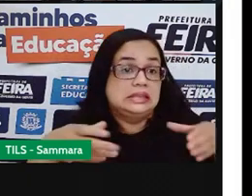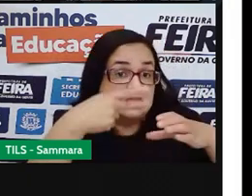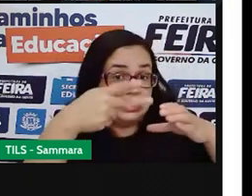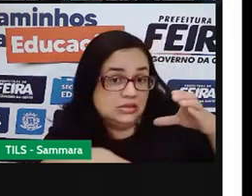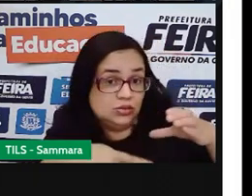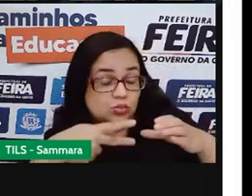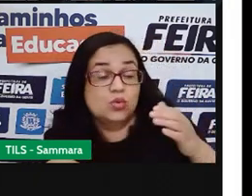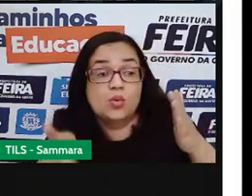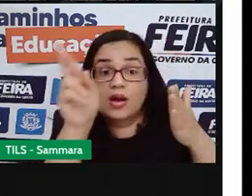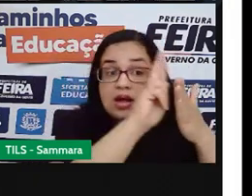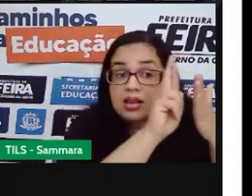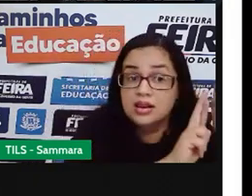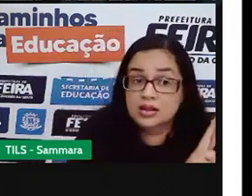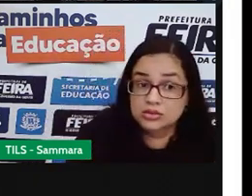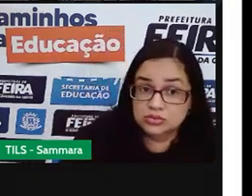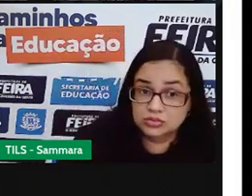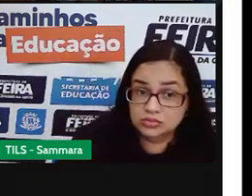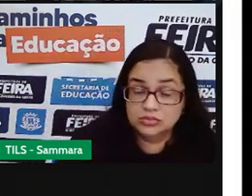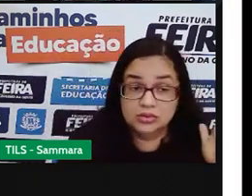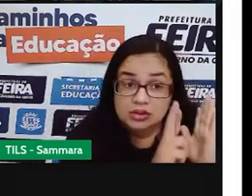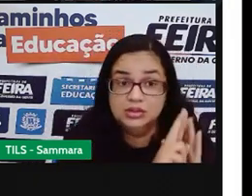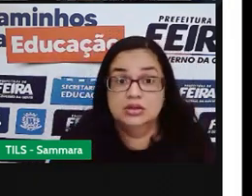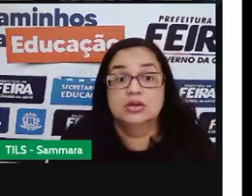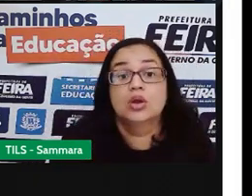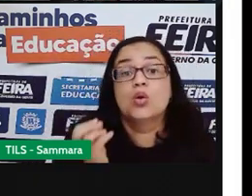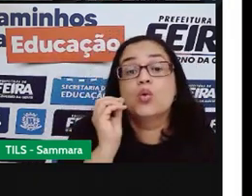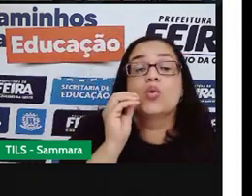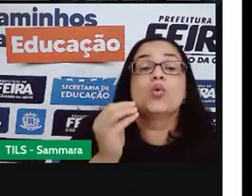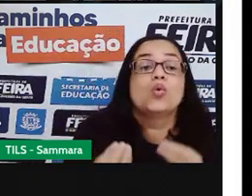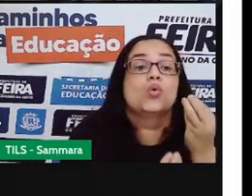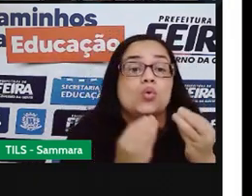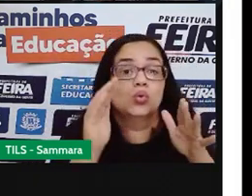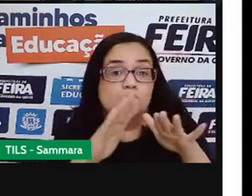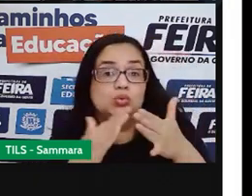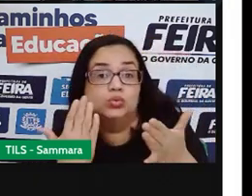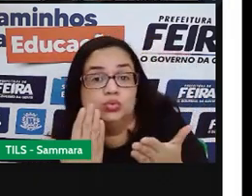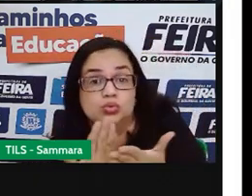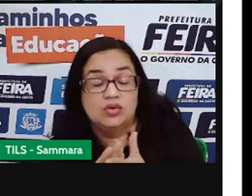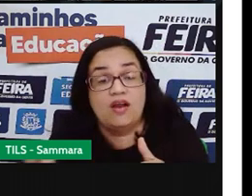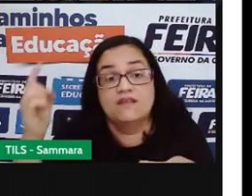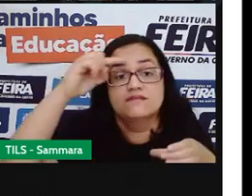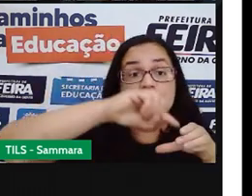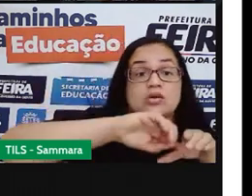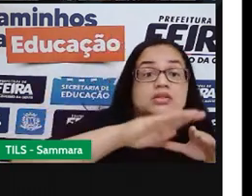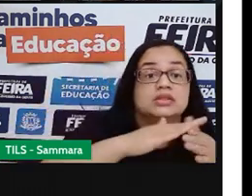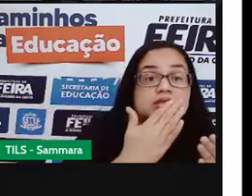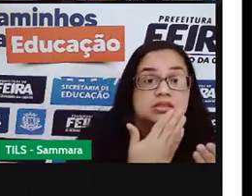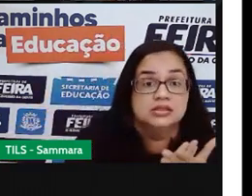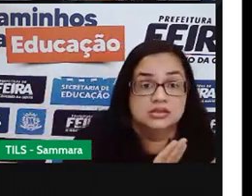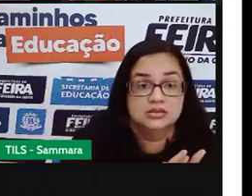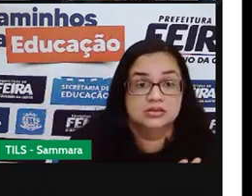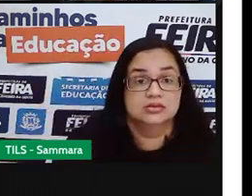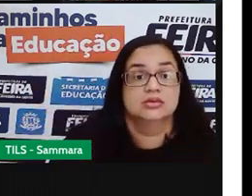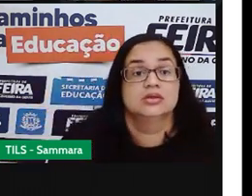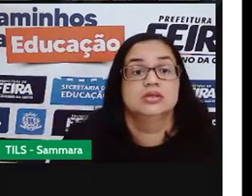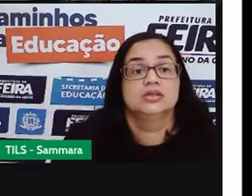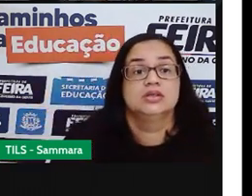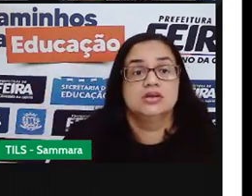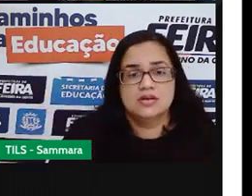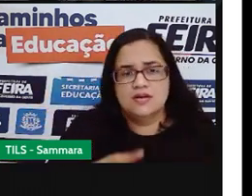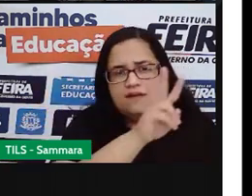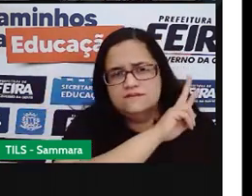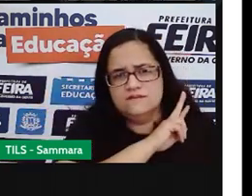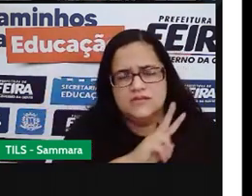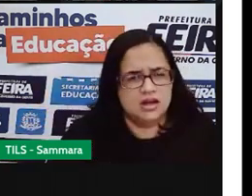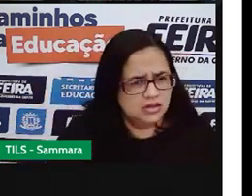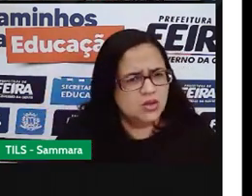relatório sobre a adequação das escolas para o retorno às aulas. São os vereadores que têm que